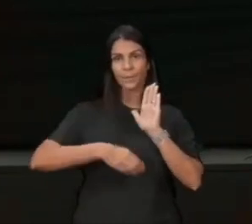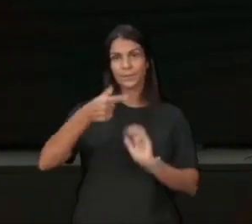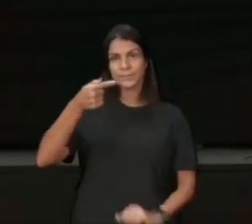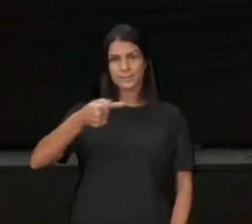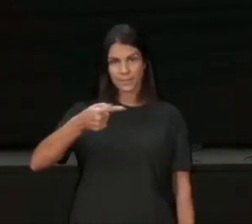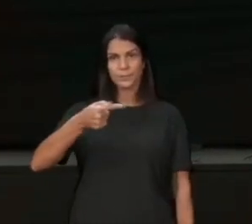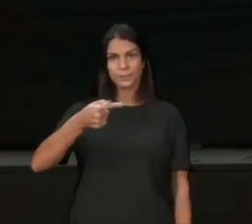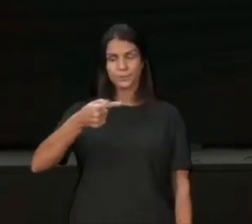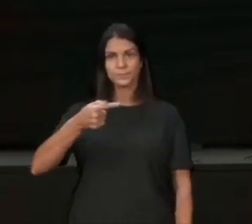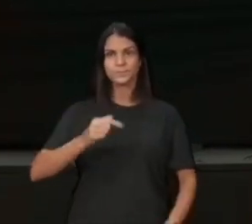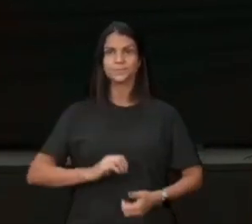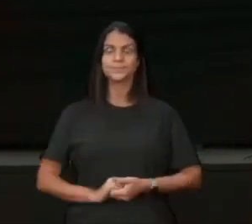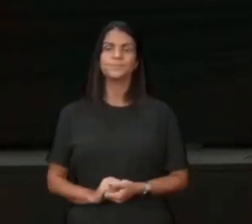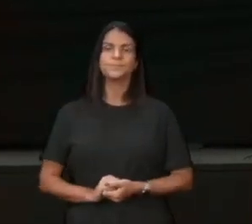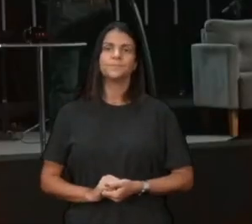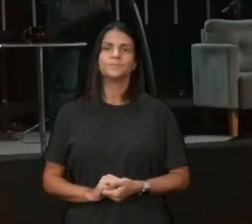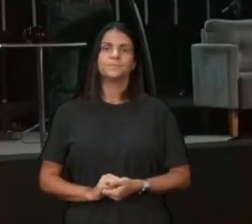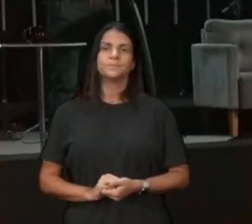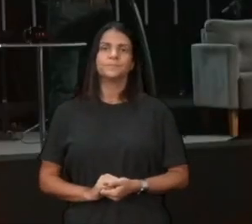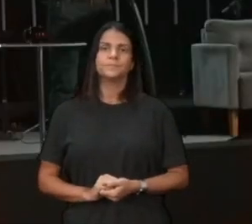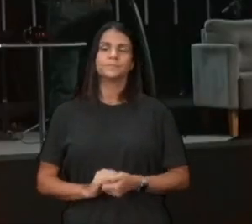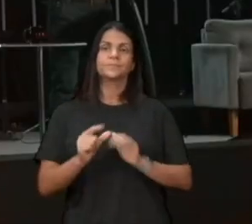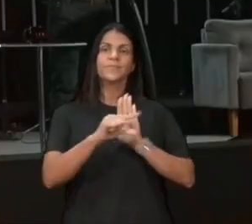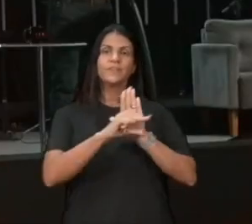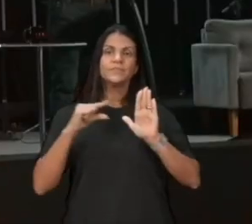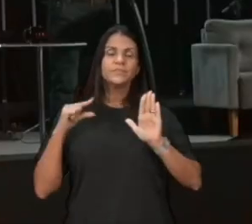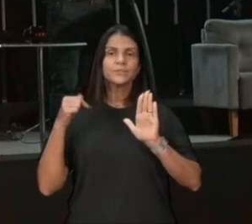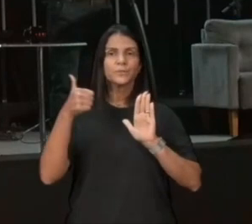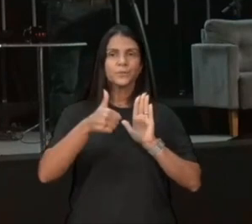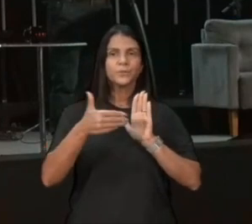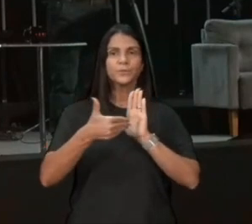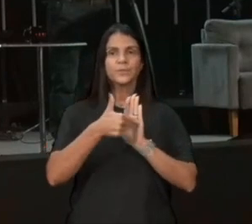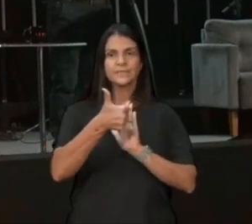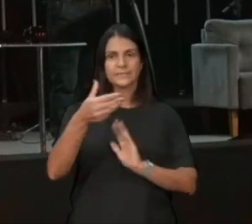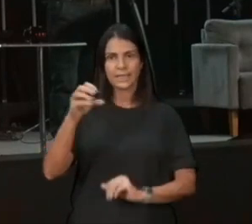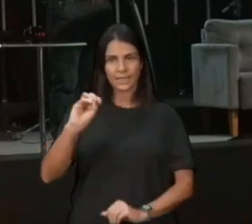Lucas capítulo 7, versículo 1 a 10,